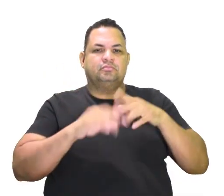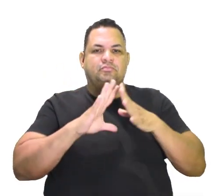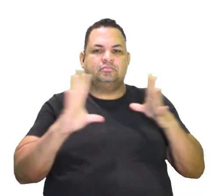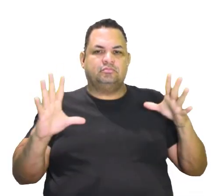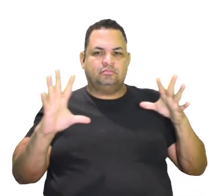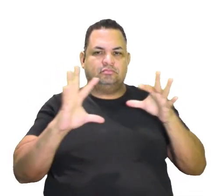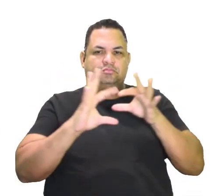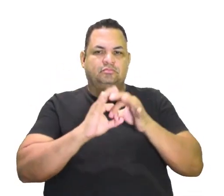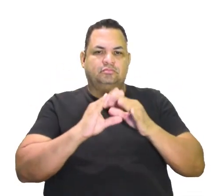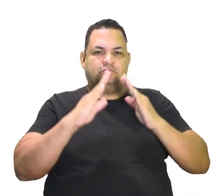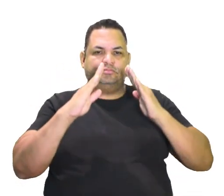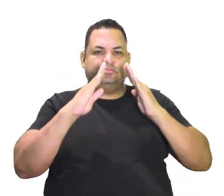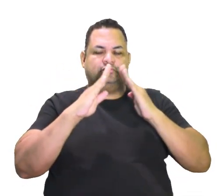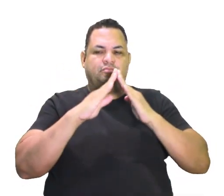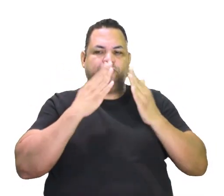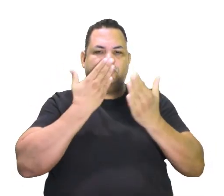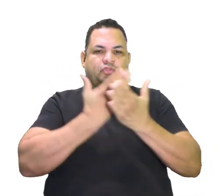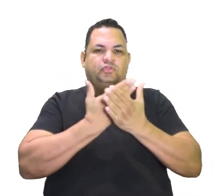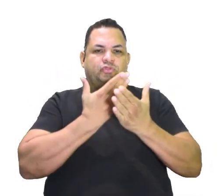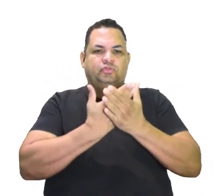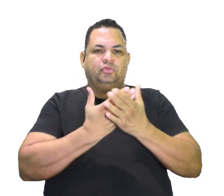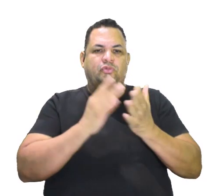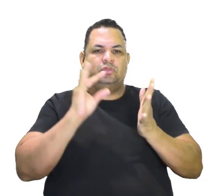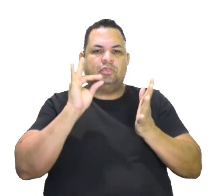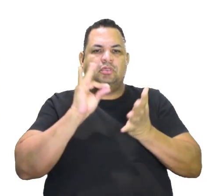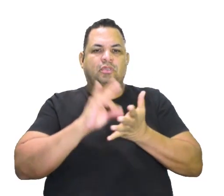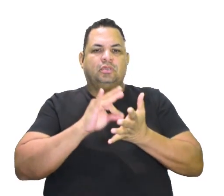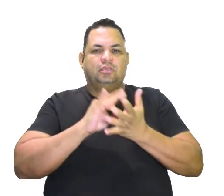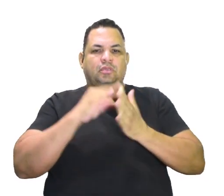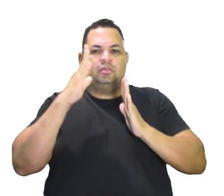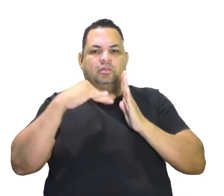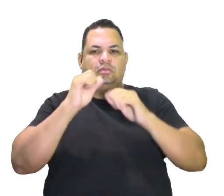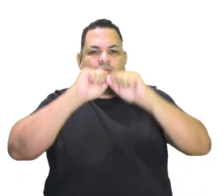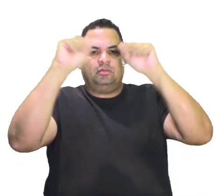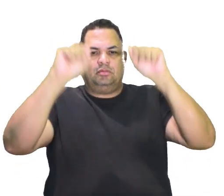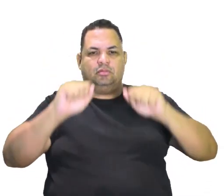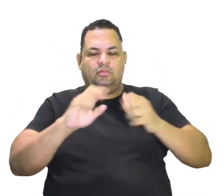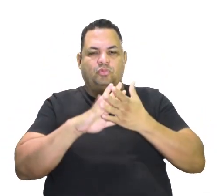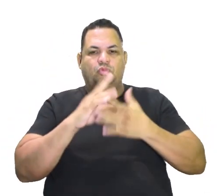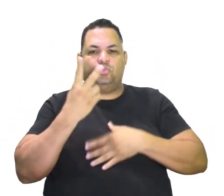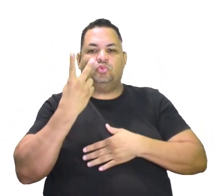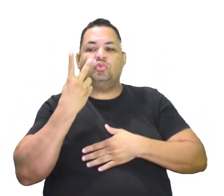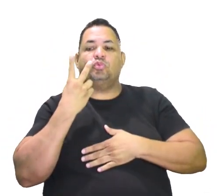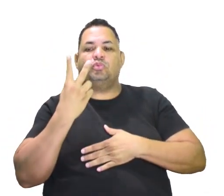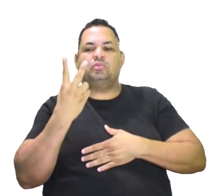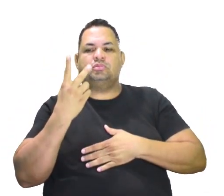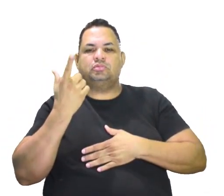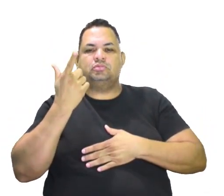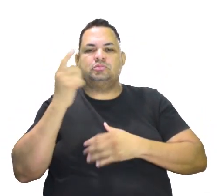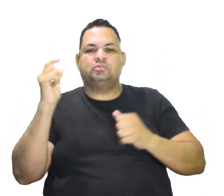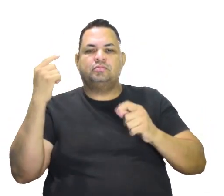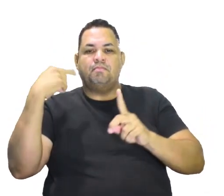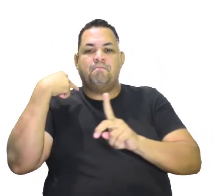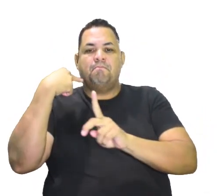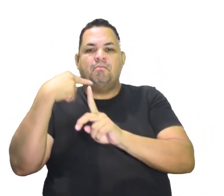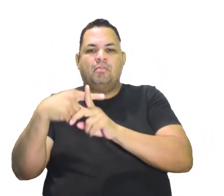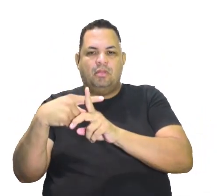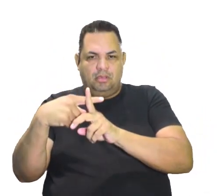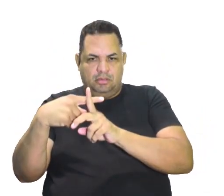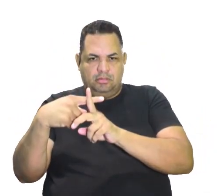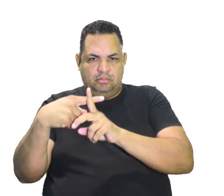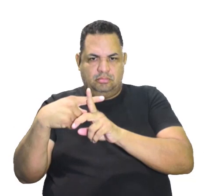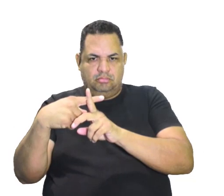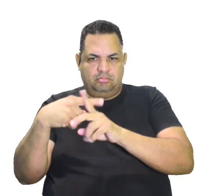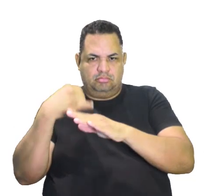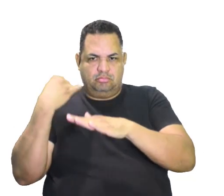da função da Academia de Pintura e Escultura com duas outras instituições afins, né?